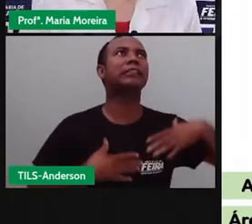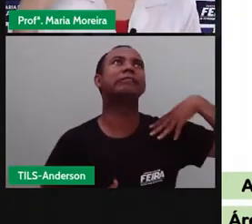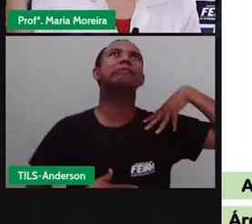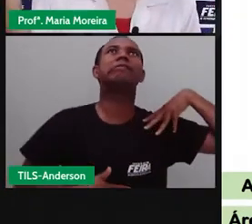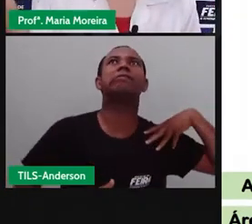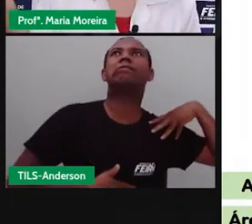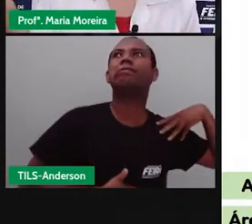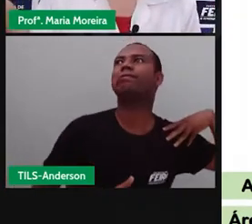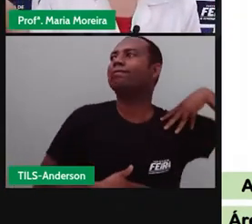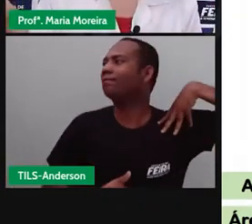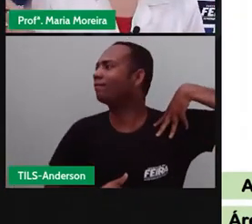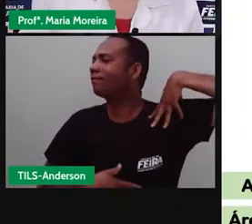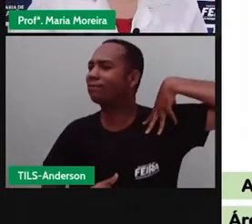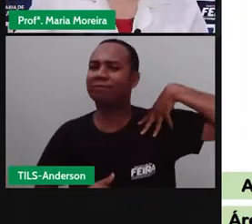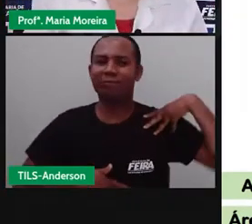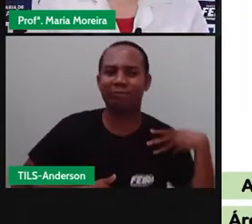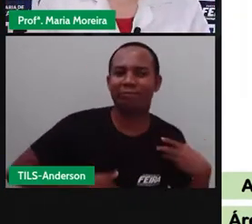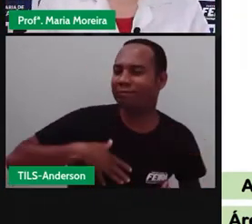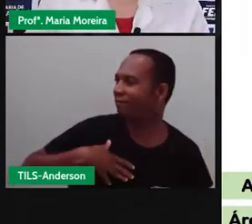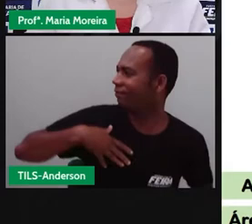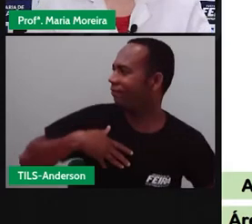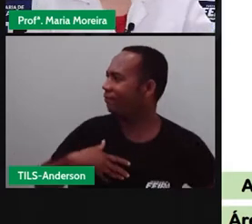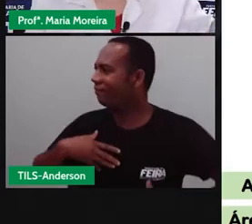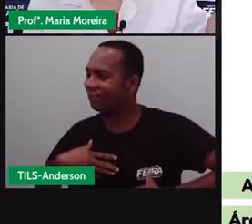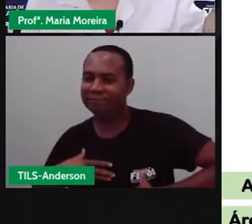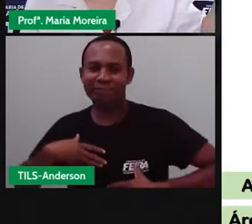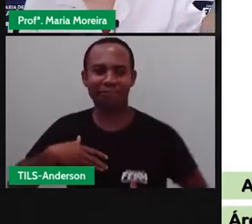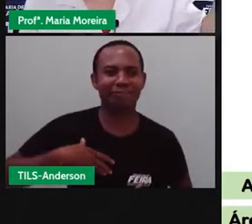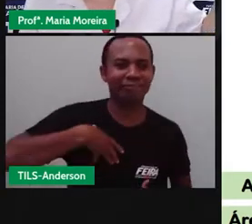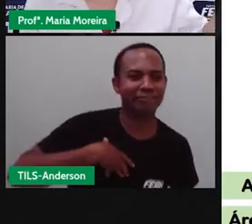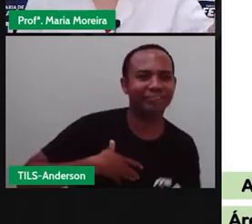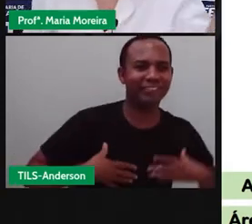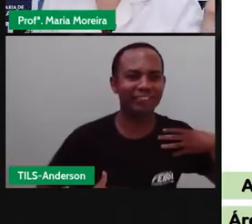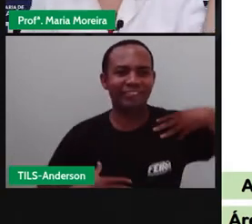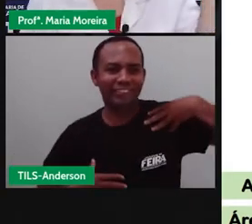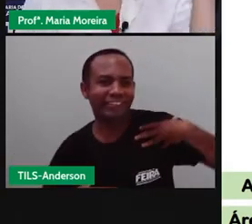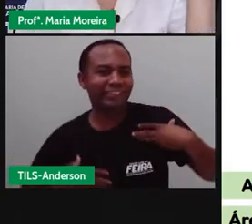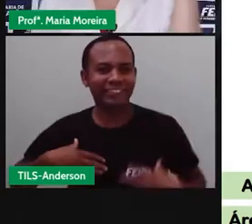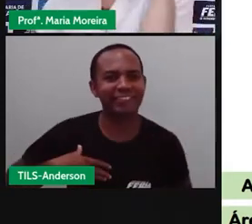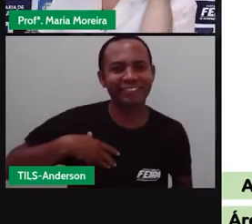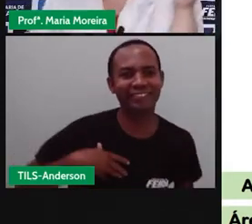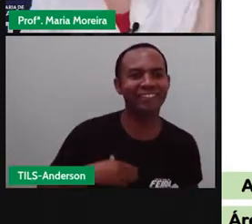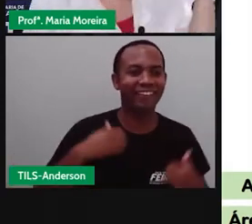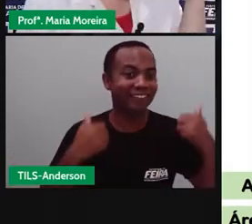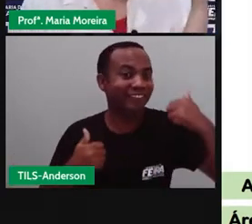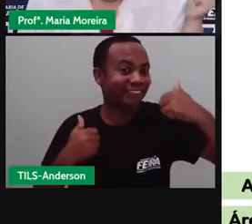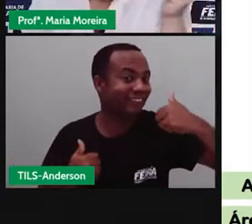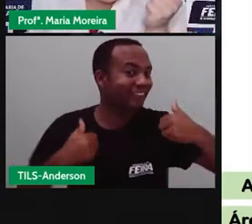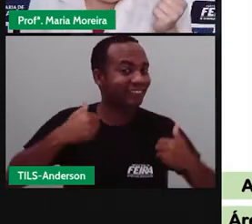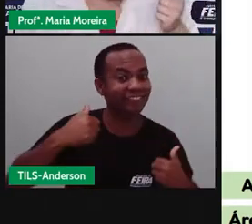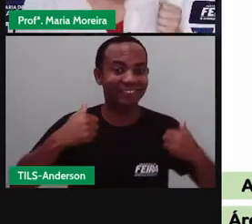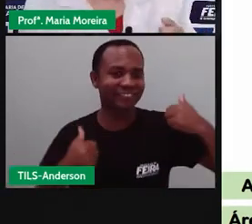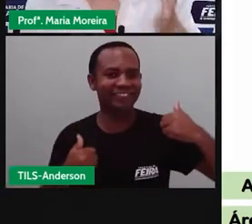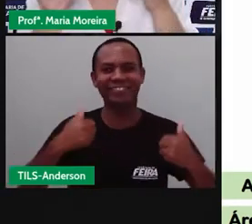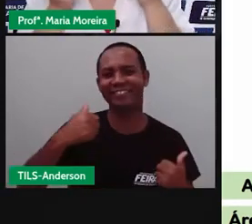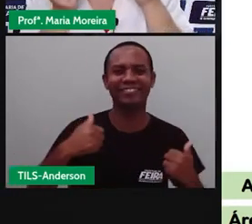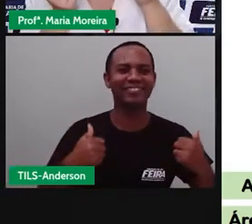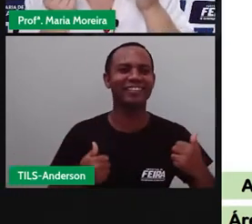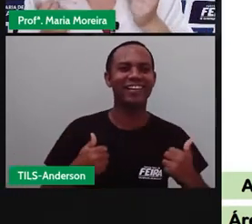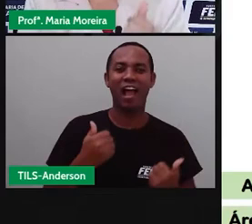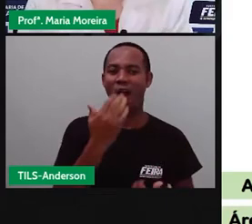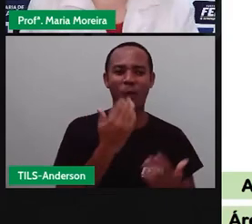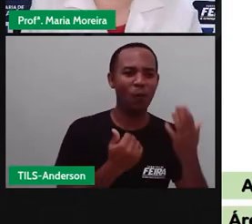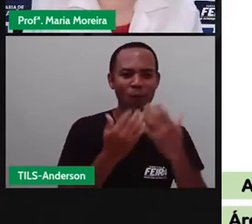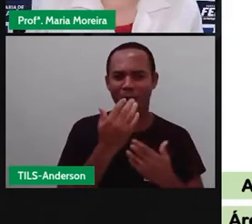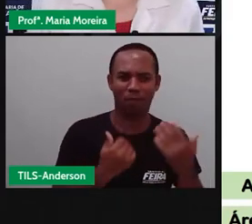né? O feriado é amanhã, mas hoje é o dia de ficar assim, tipo Anderson, só, ó, no forrozinho, ó, comer